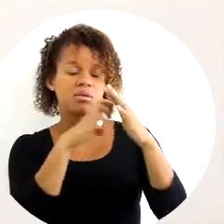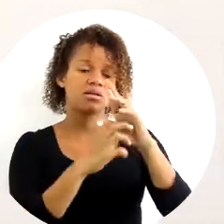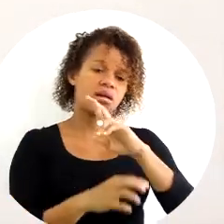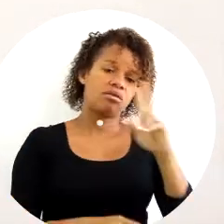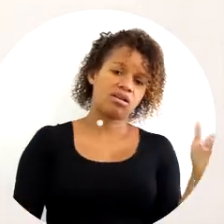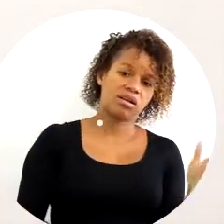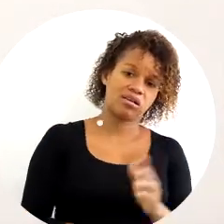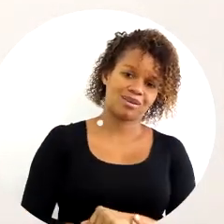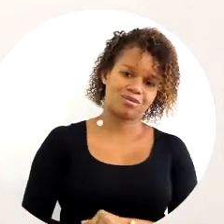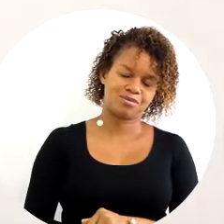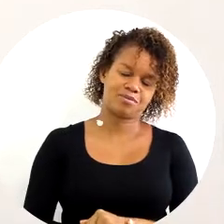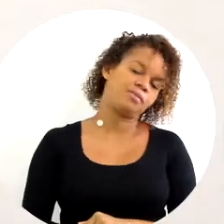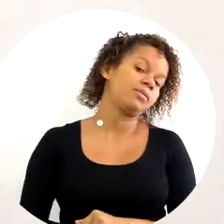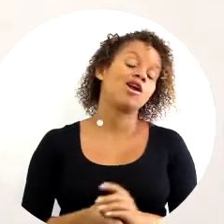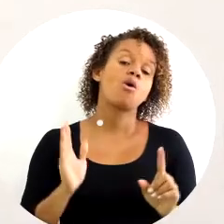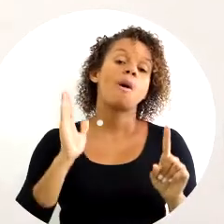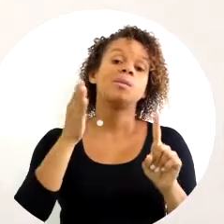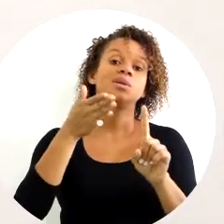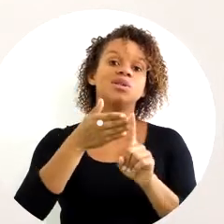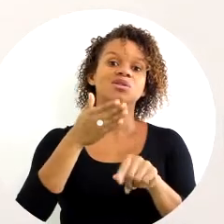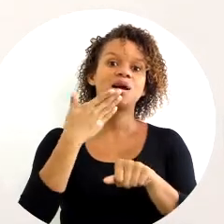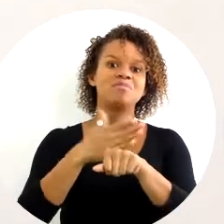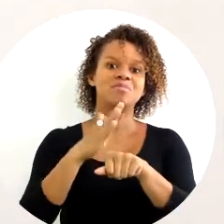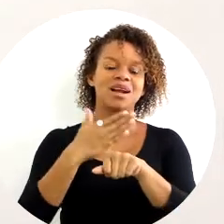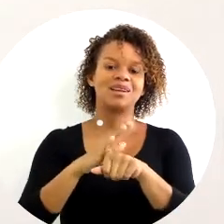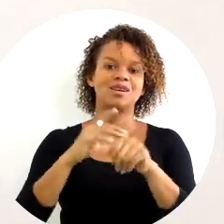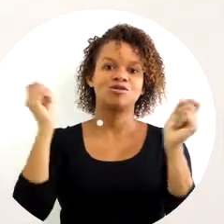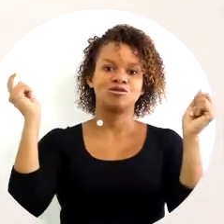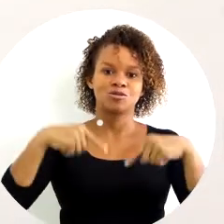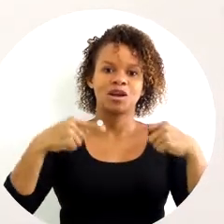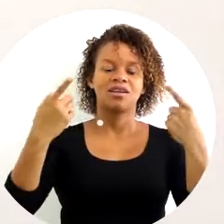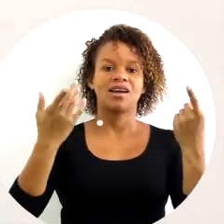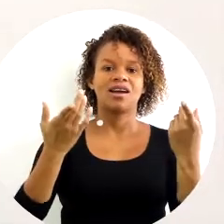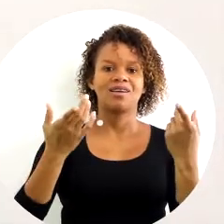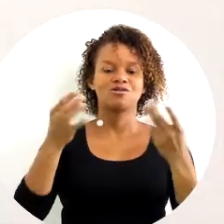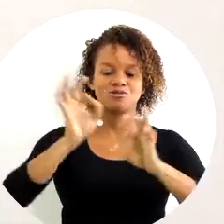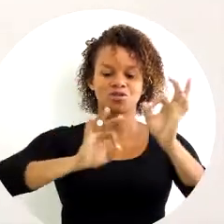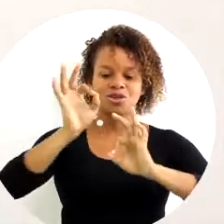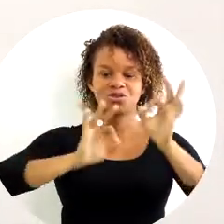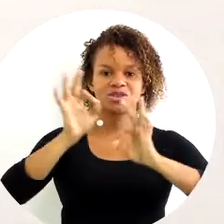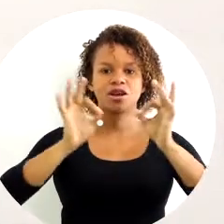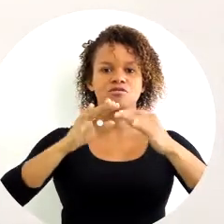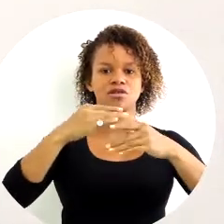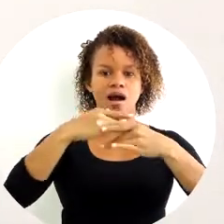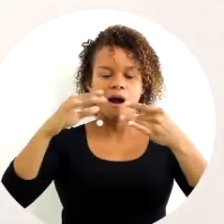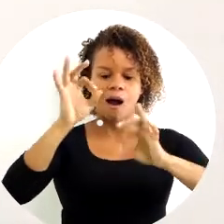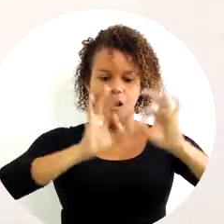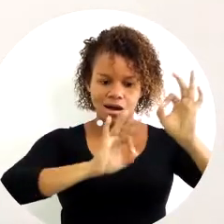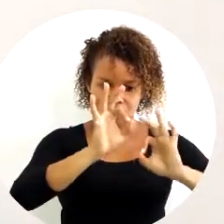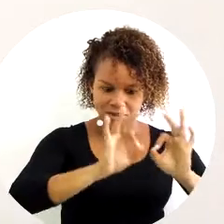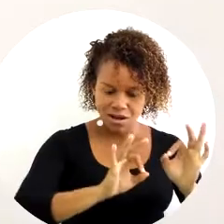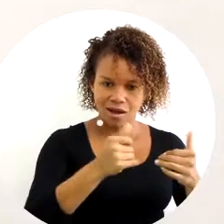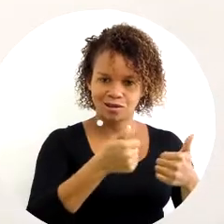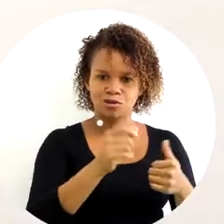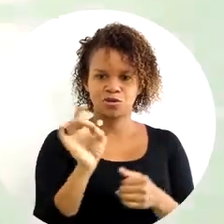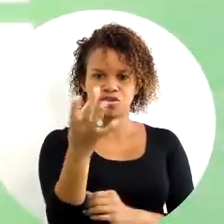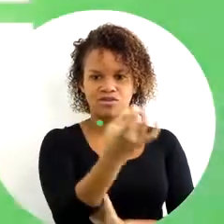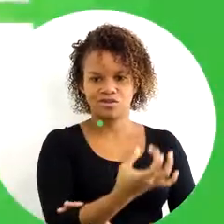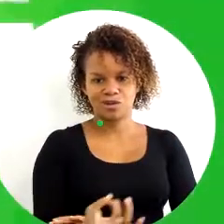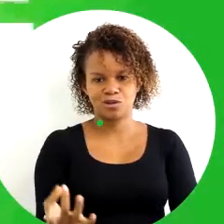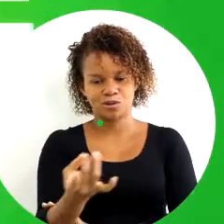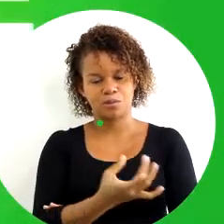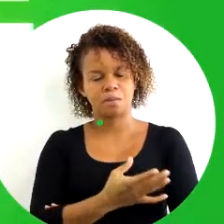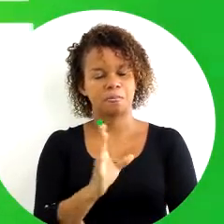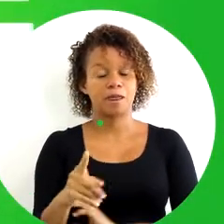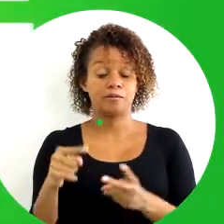Então, para que a prática da qualidade seja executada, os objetivos organizacionais precisam estar alinhados com os objetivos individuais.